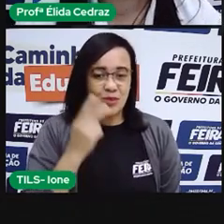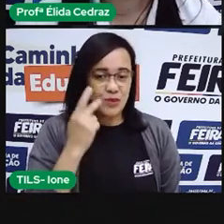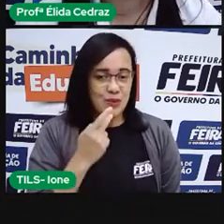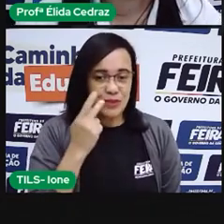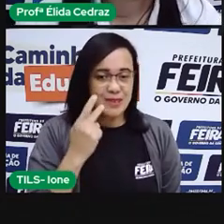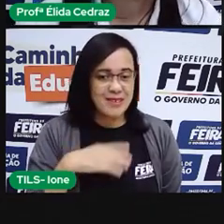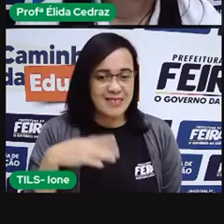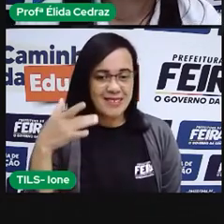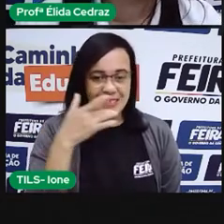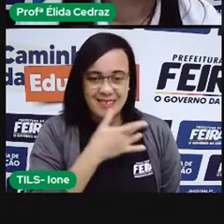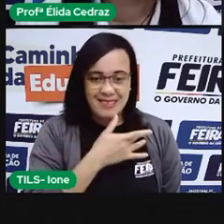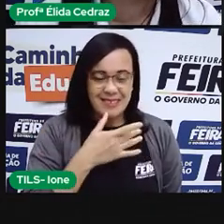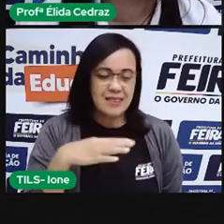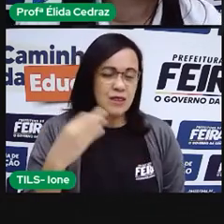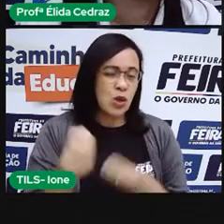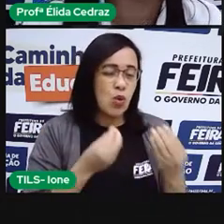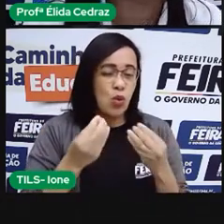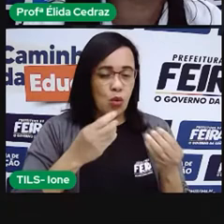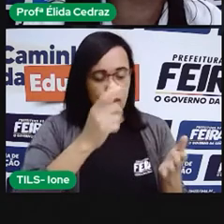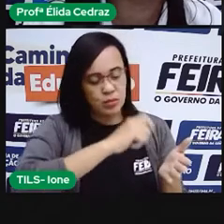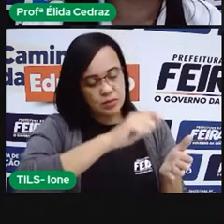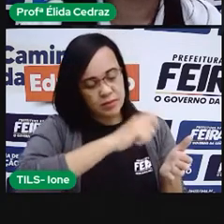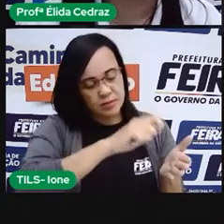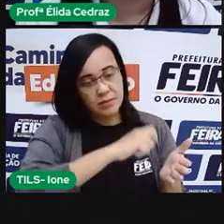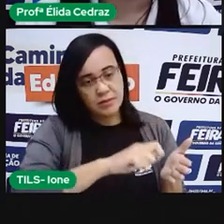escrevemos o nome chocolate?